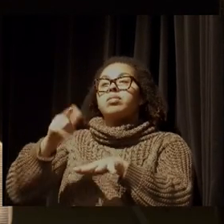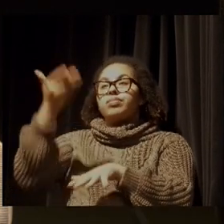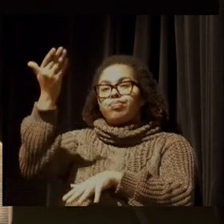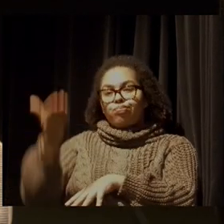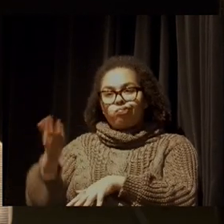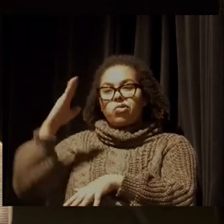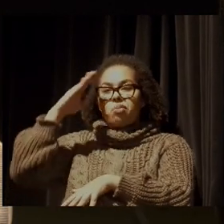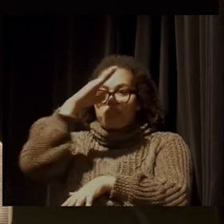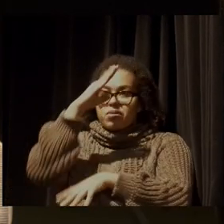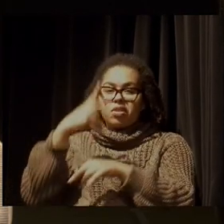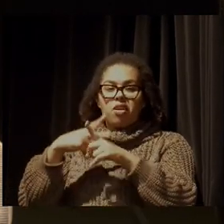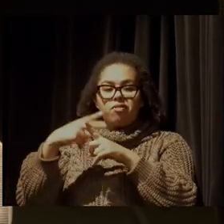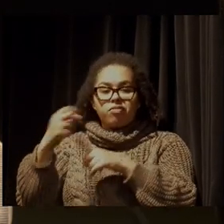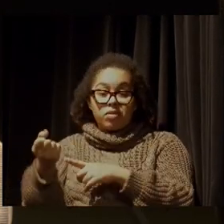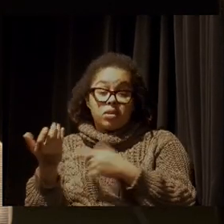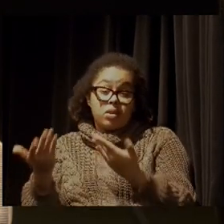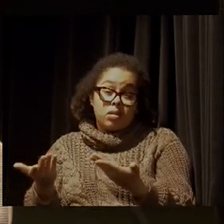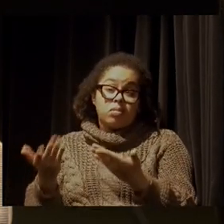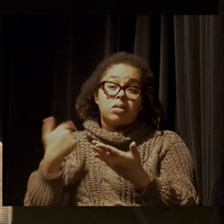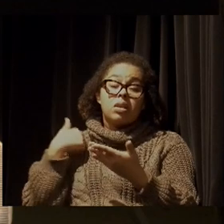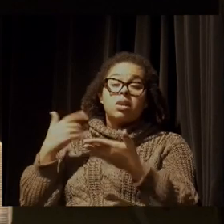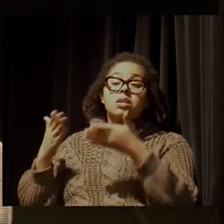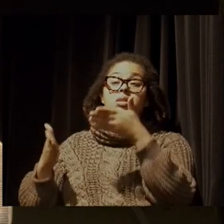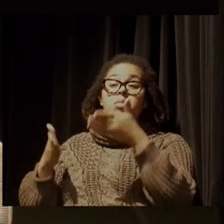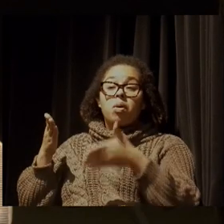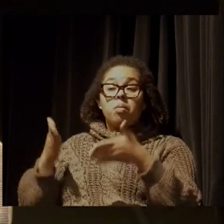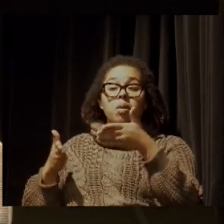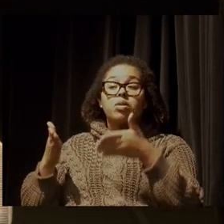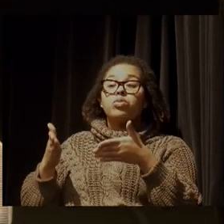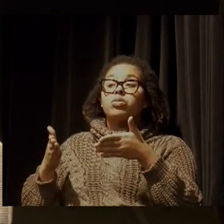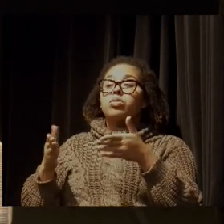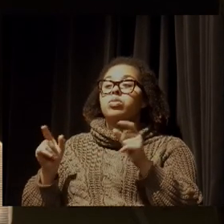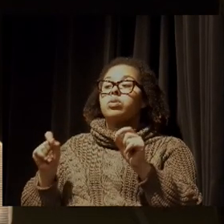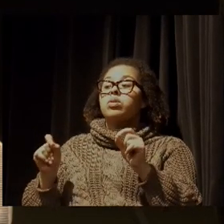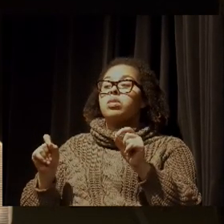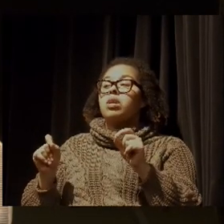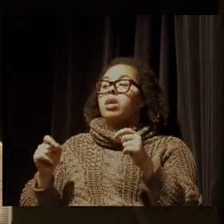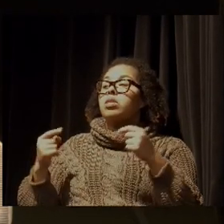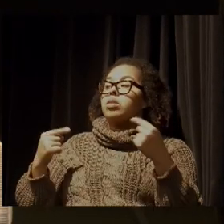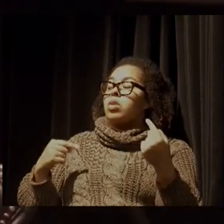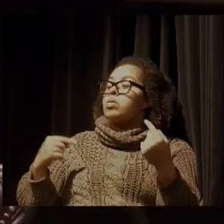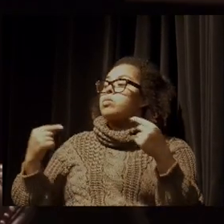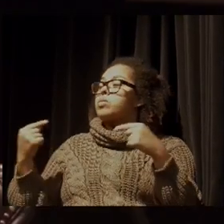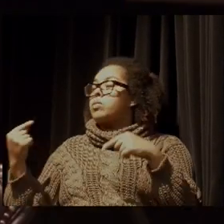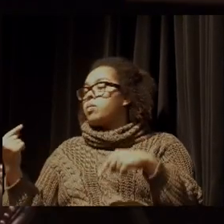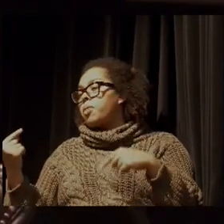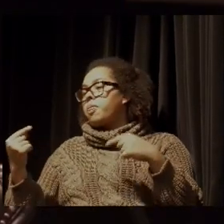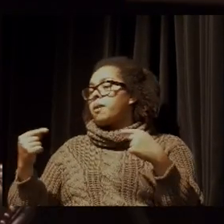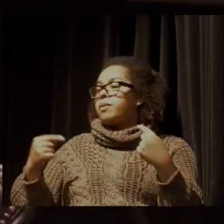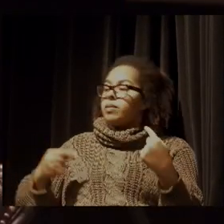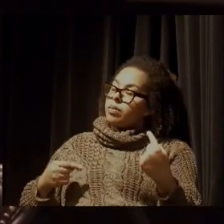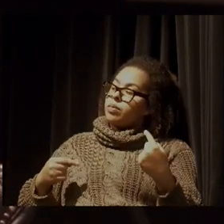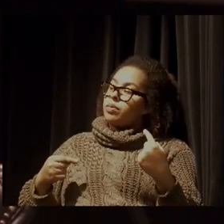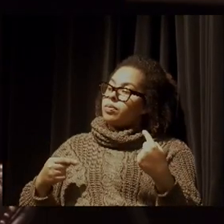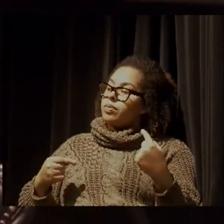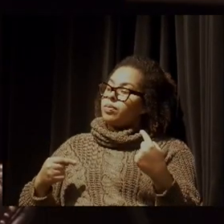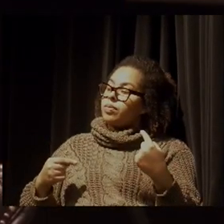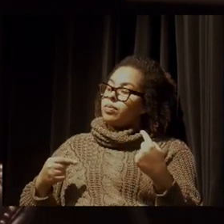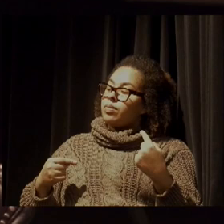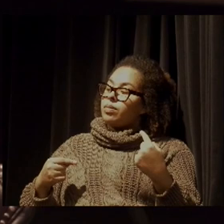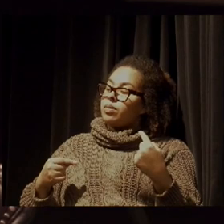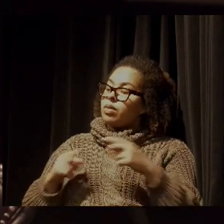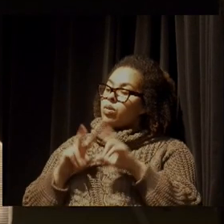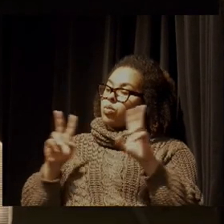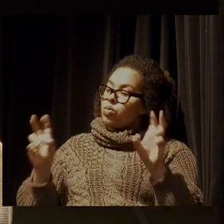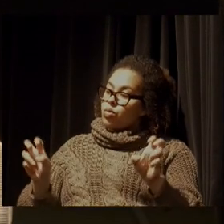existem esses dois momentos, existe essa questão dessa disputa também, que é mais que uma disputa também